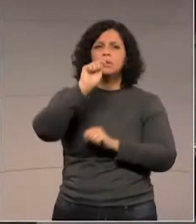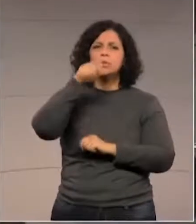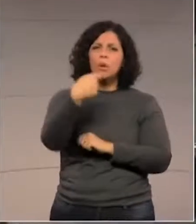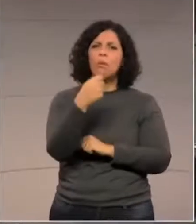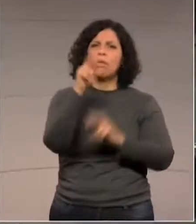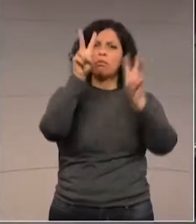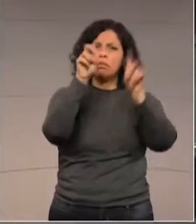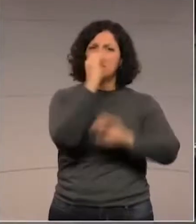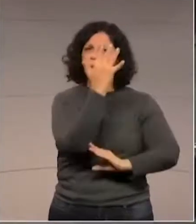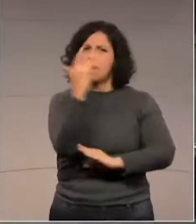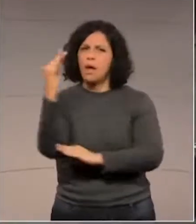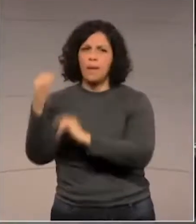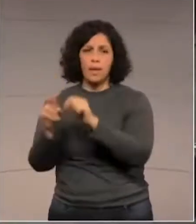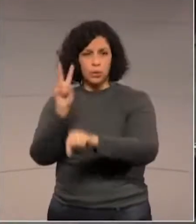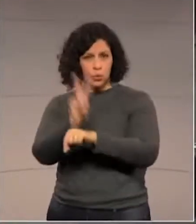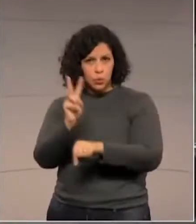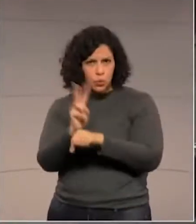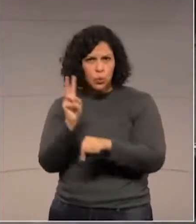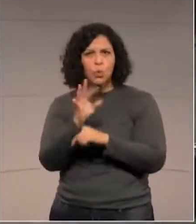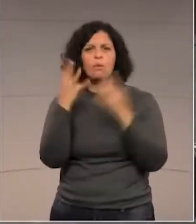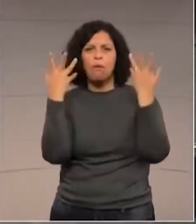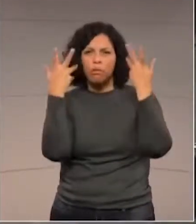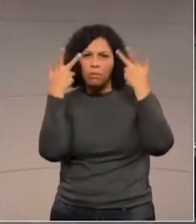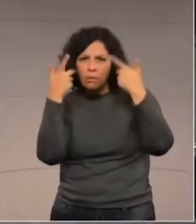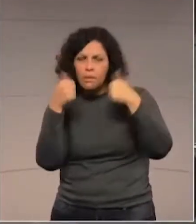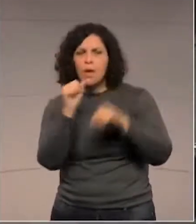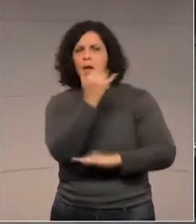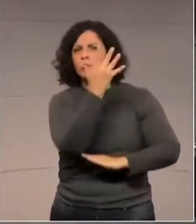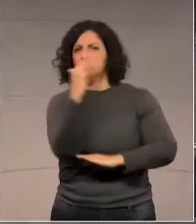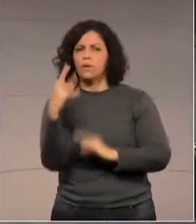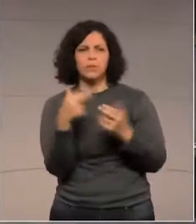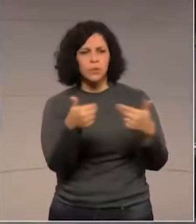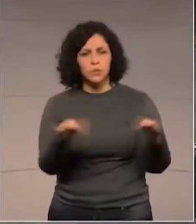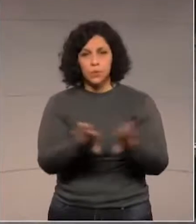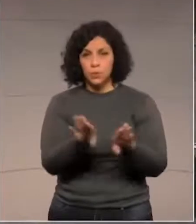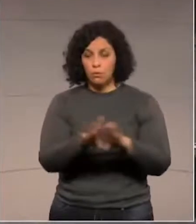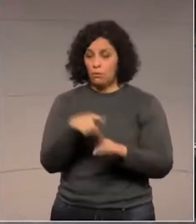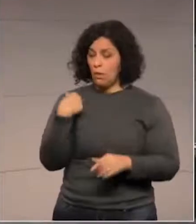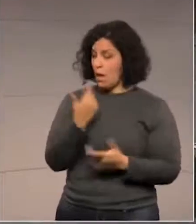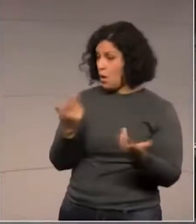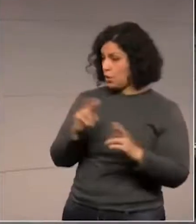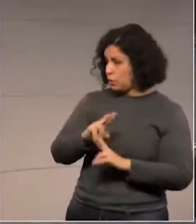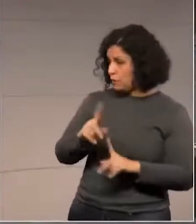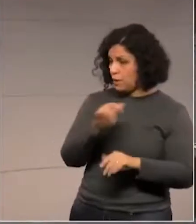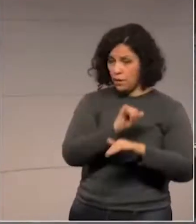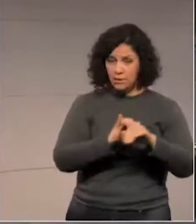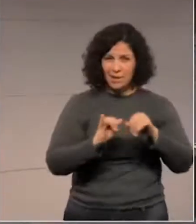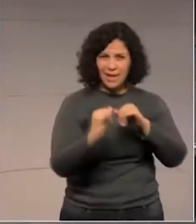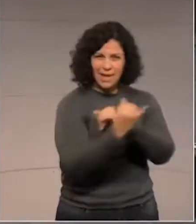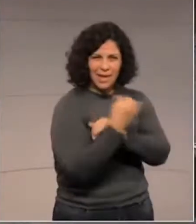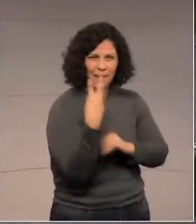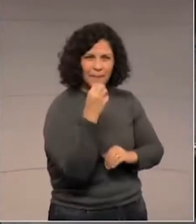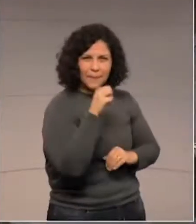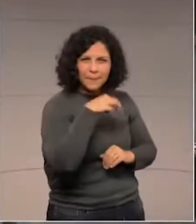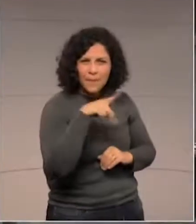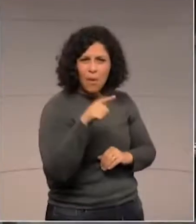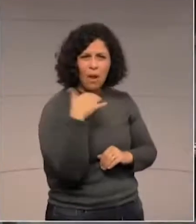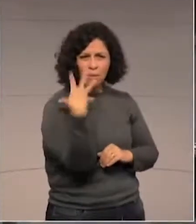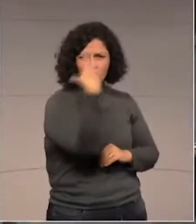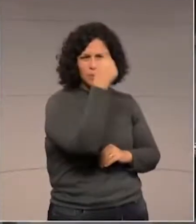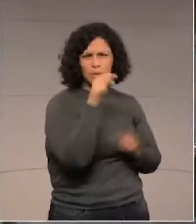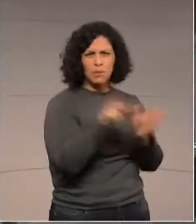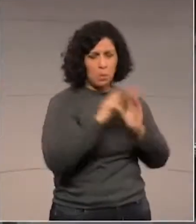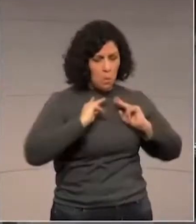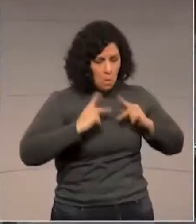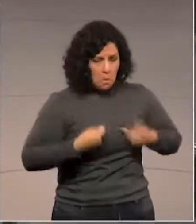do meio ambiente, da preservação, da fauna, da flora. E não poderia ser diferente com a Ilha do Mel, essa beleza da humanidade